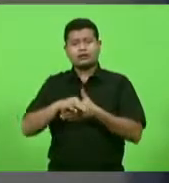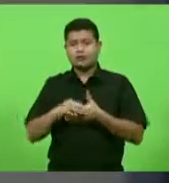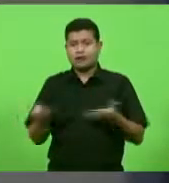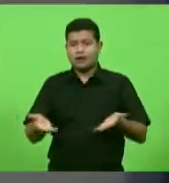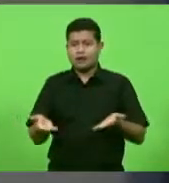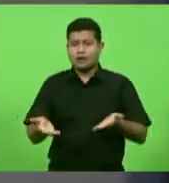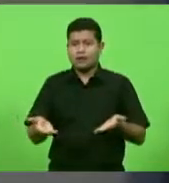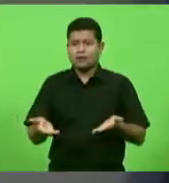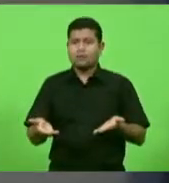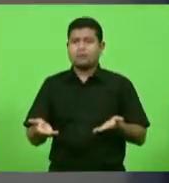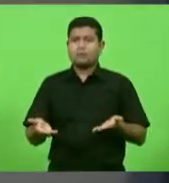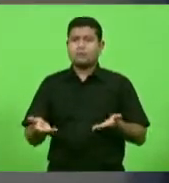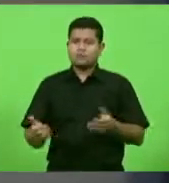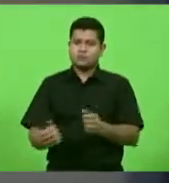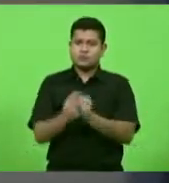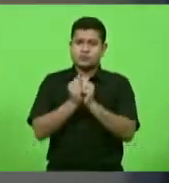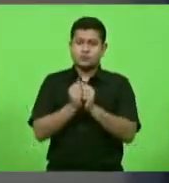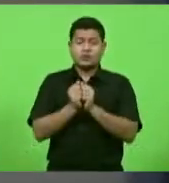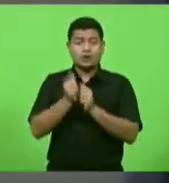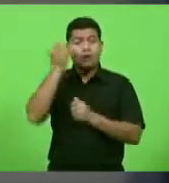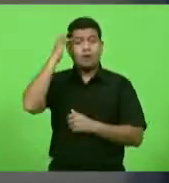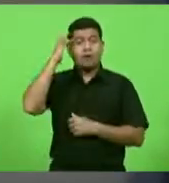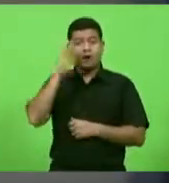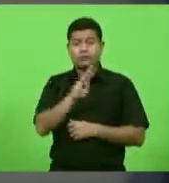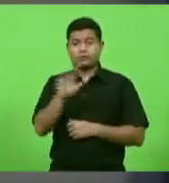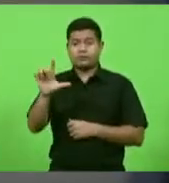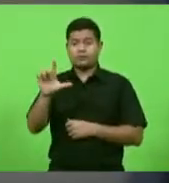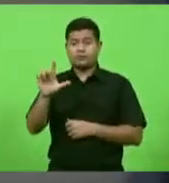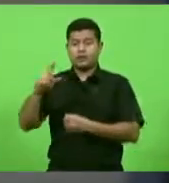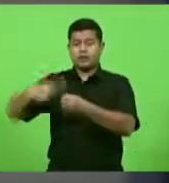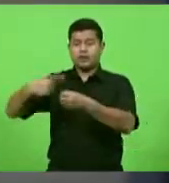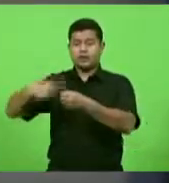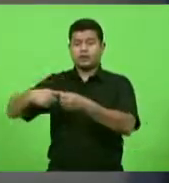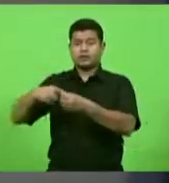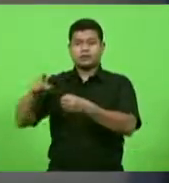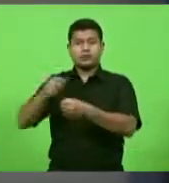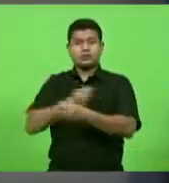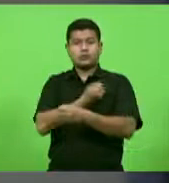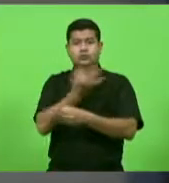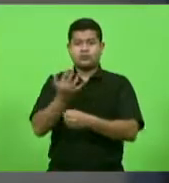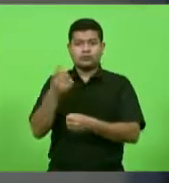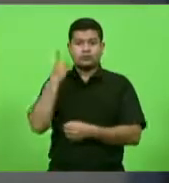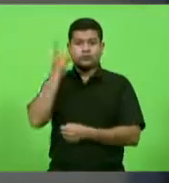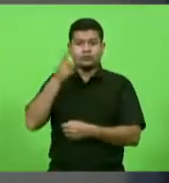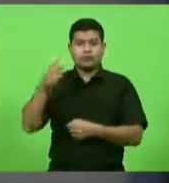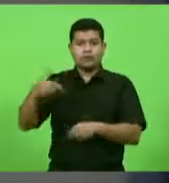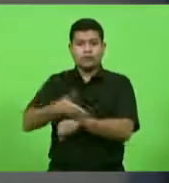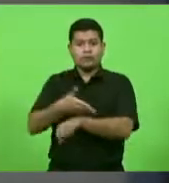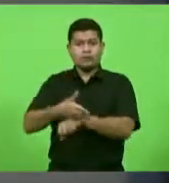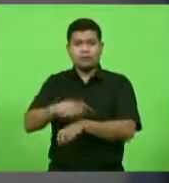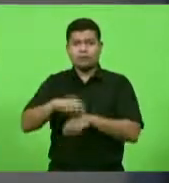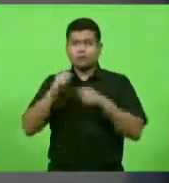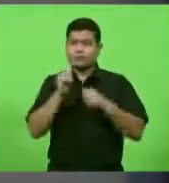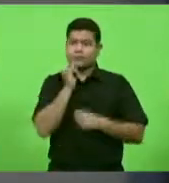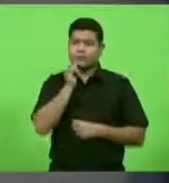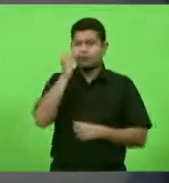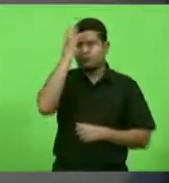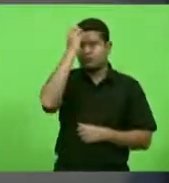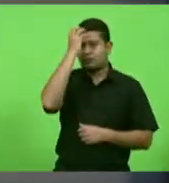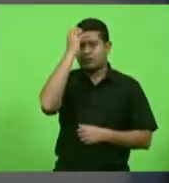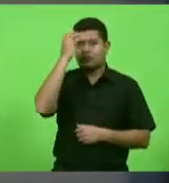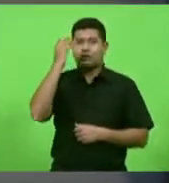aí, eu acho que hoje Blumenau é a cidade com maior número de deputados, tem o deputado Ismael, deputado